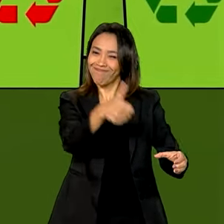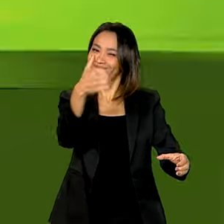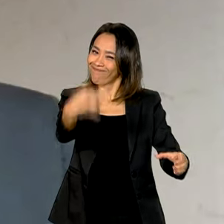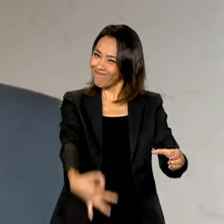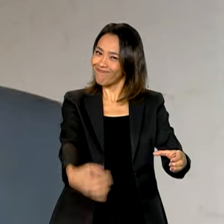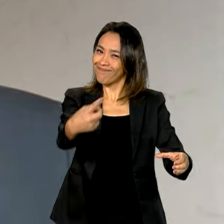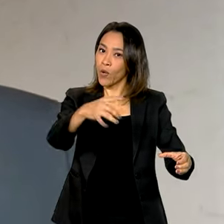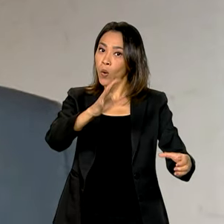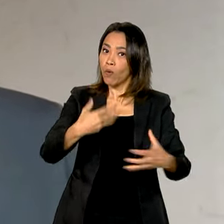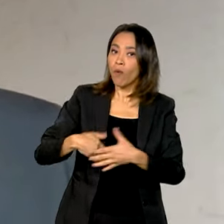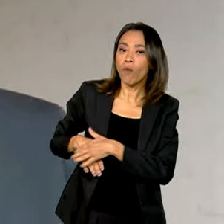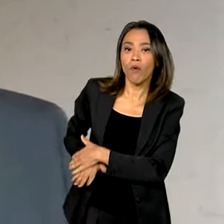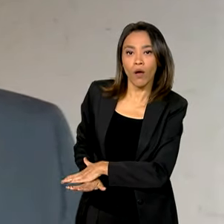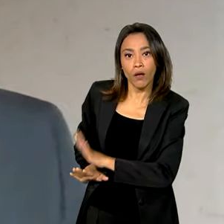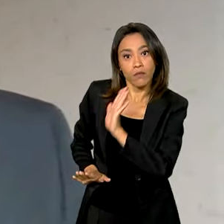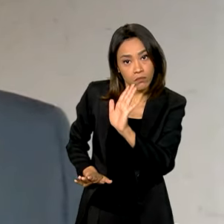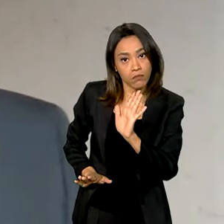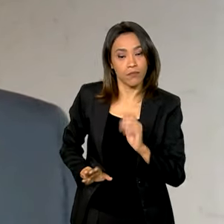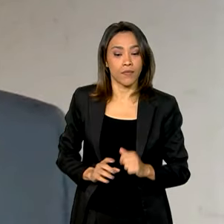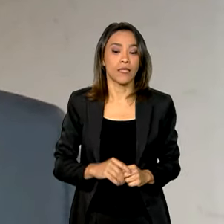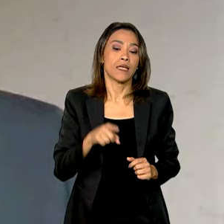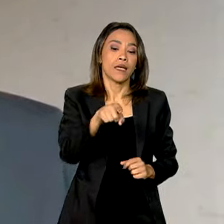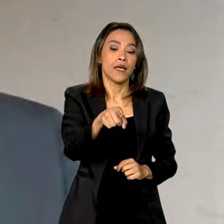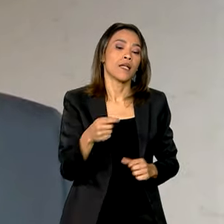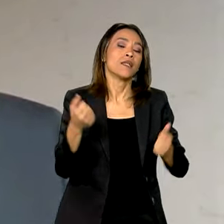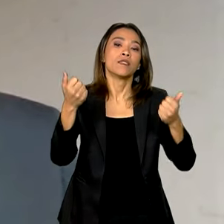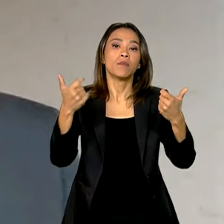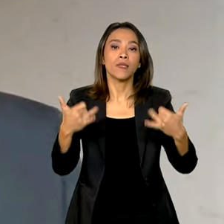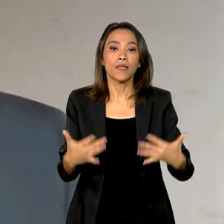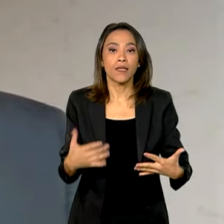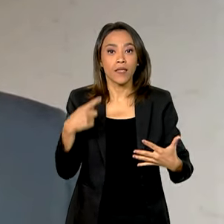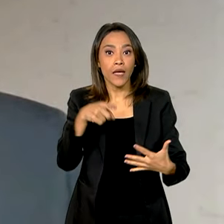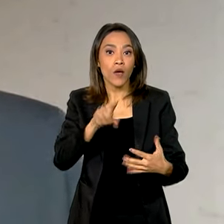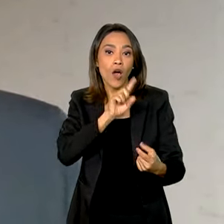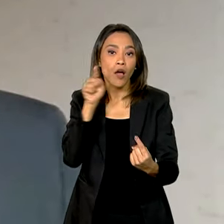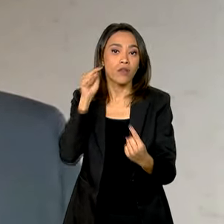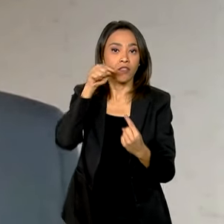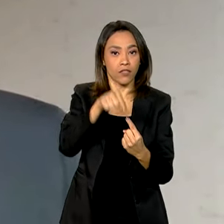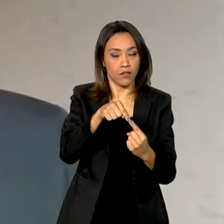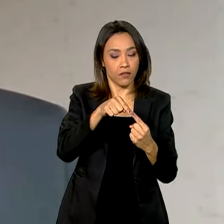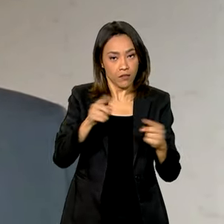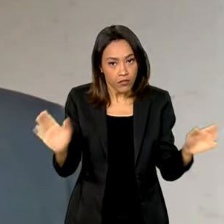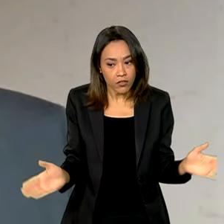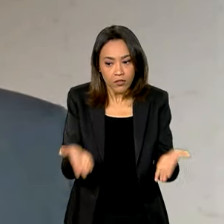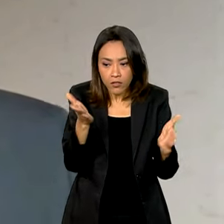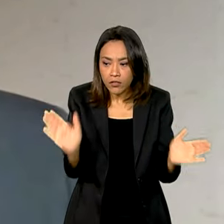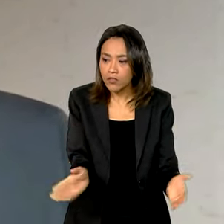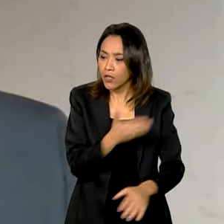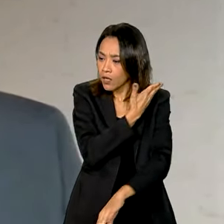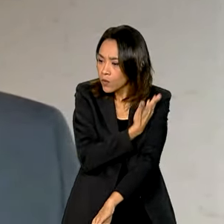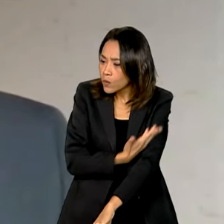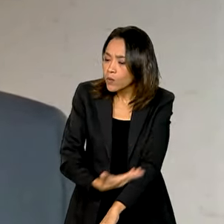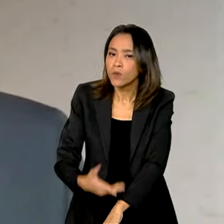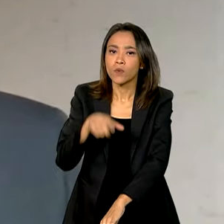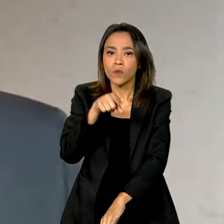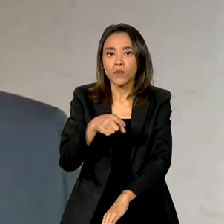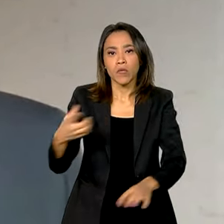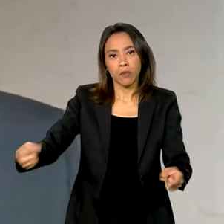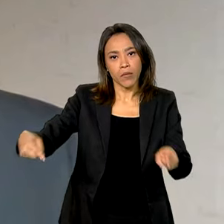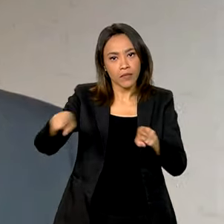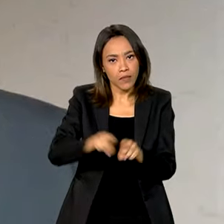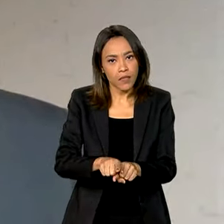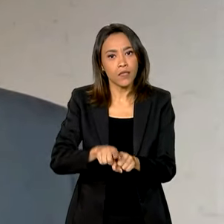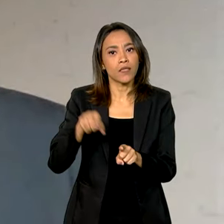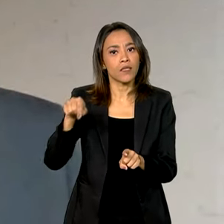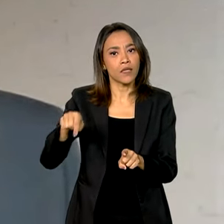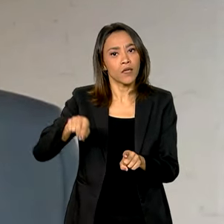correto. O objetivo da nova fase da campanha Crie Este Hábito, do Ministério do Meio Ambiente, em parceria com a BIR e a